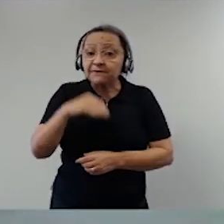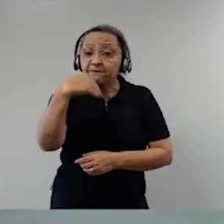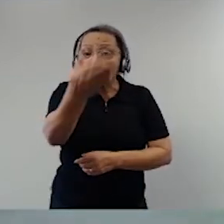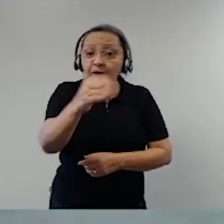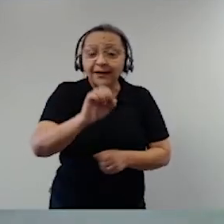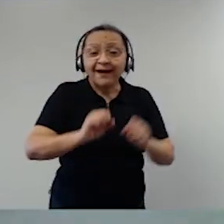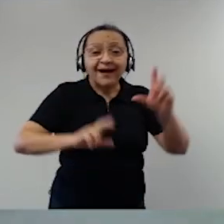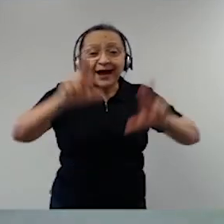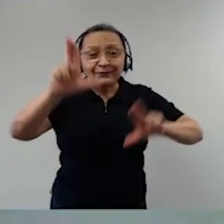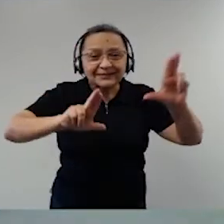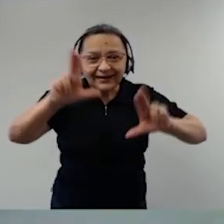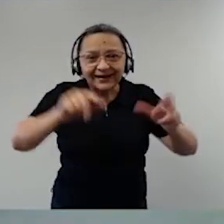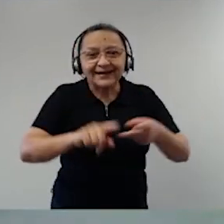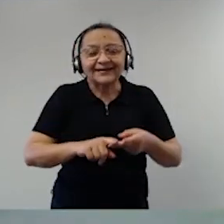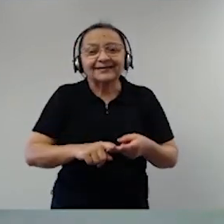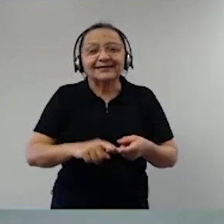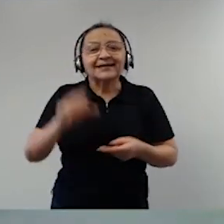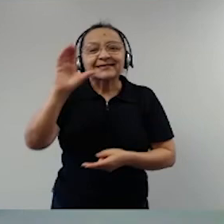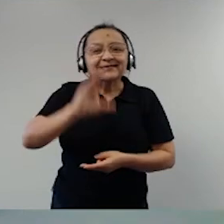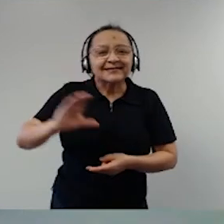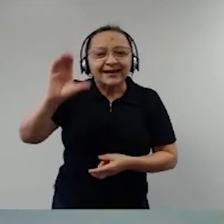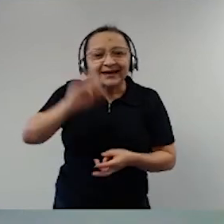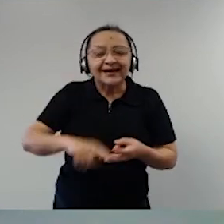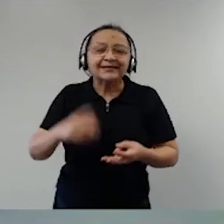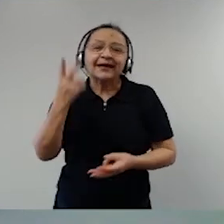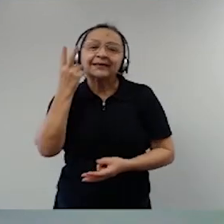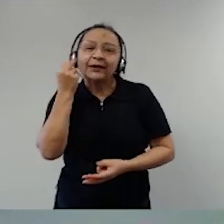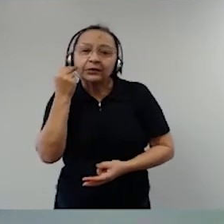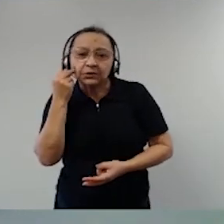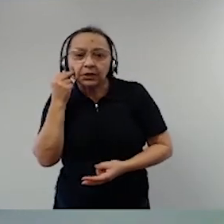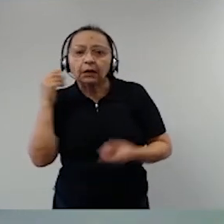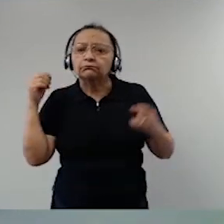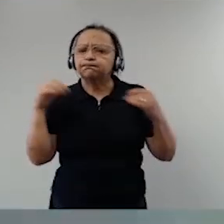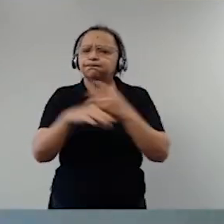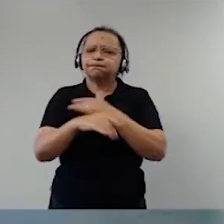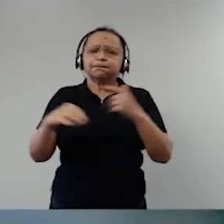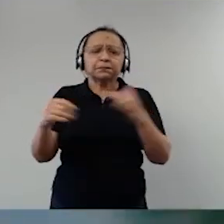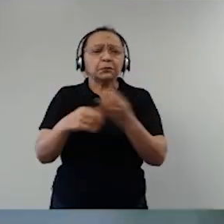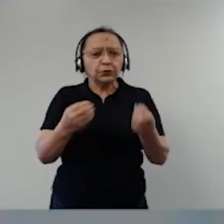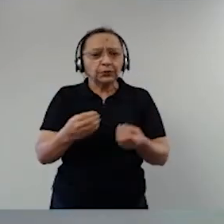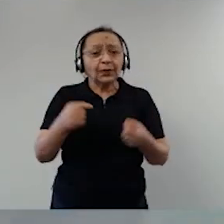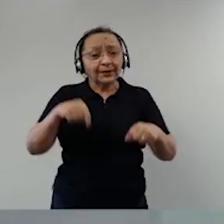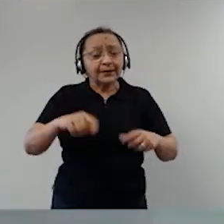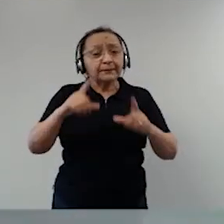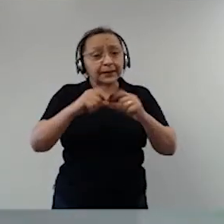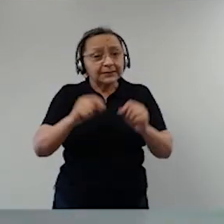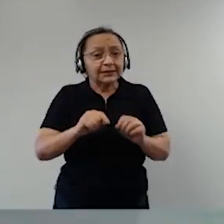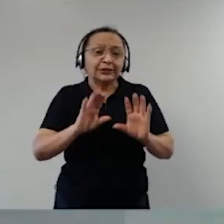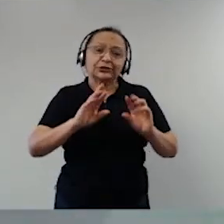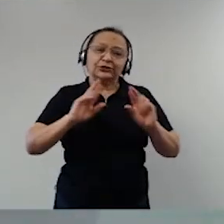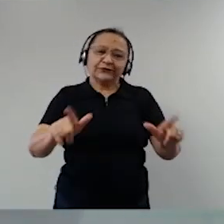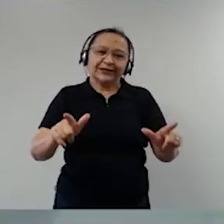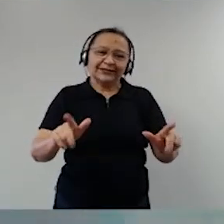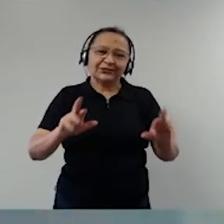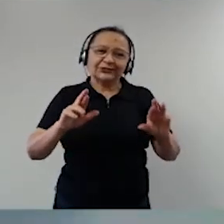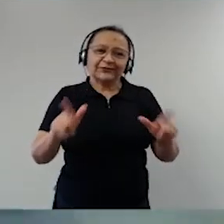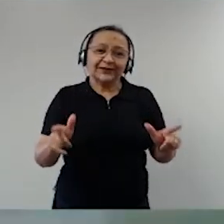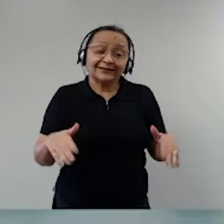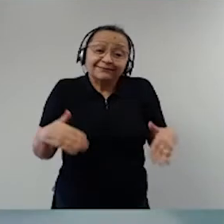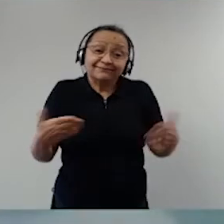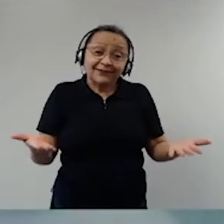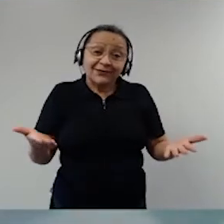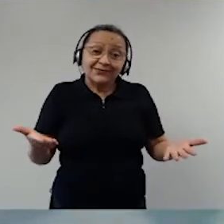Águas Claras, foi ali para outros lugares, já quase, o movimento é muito maior. Brasília é um caso à parte. Então,